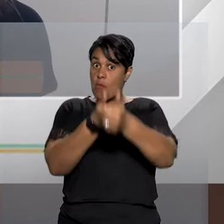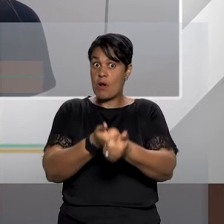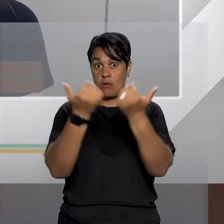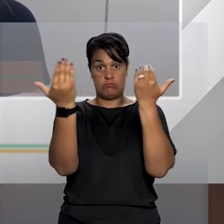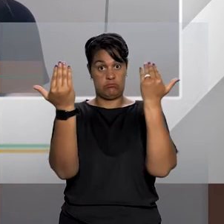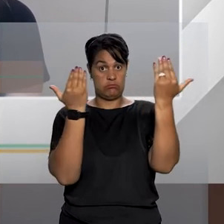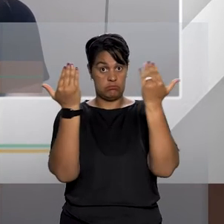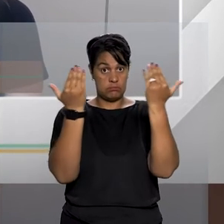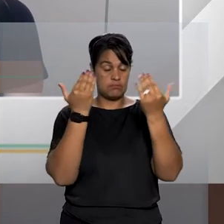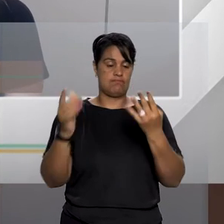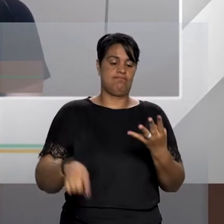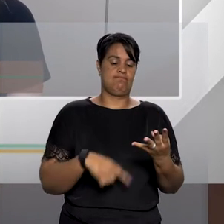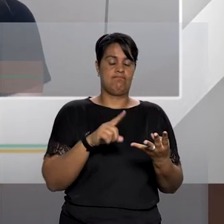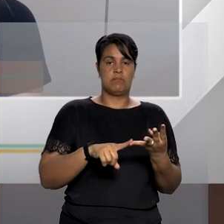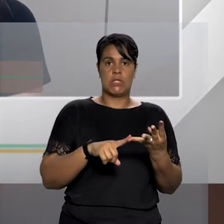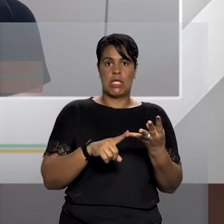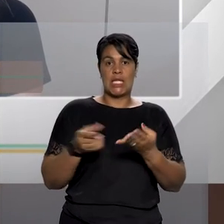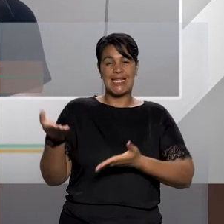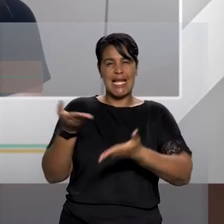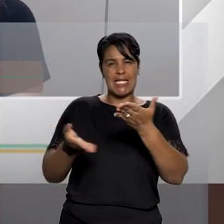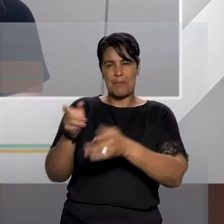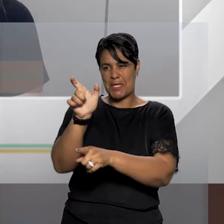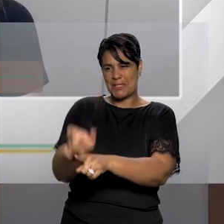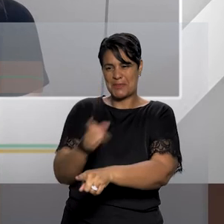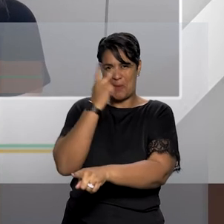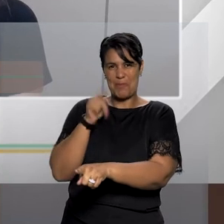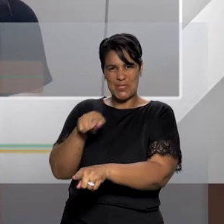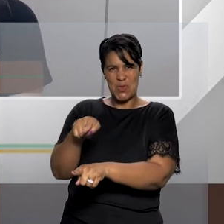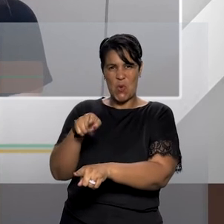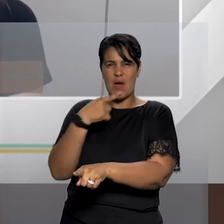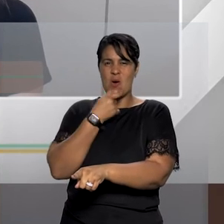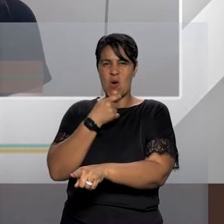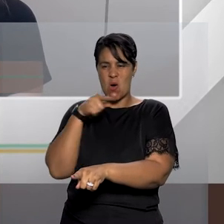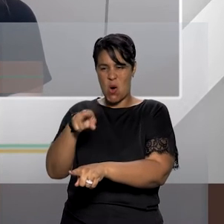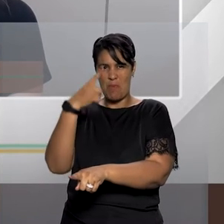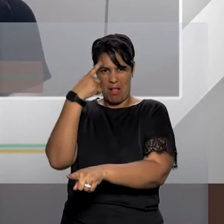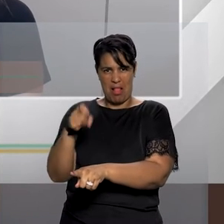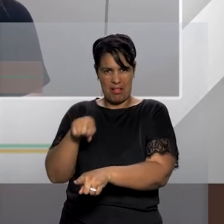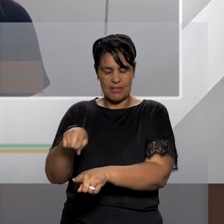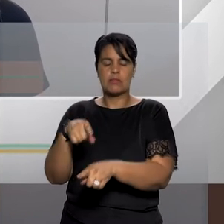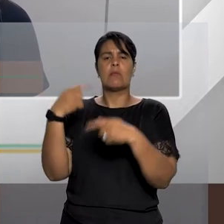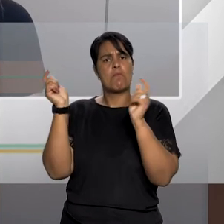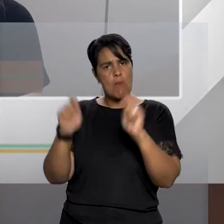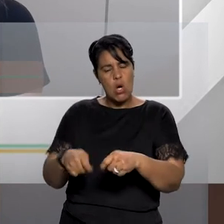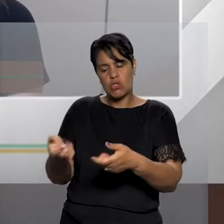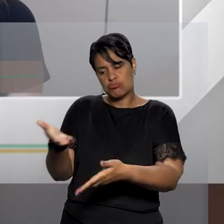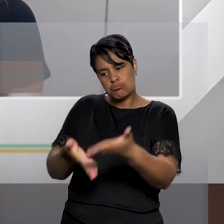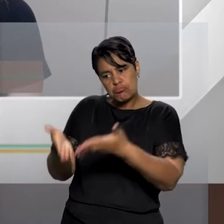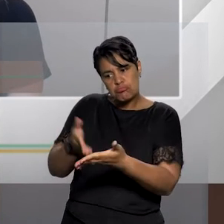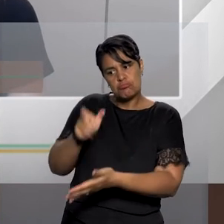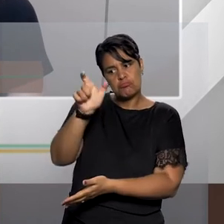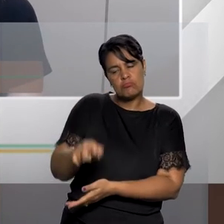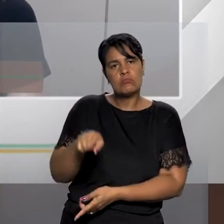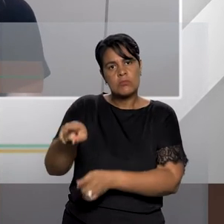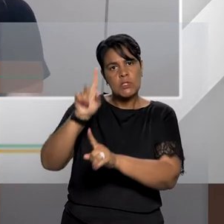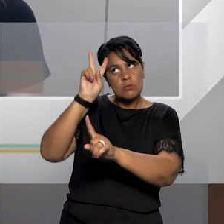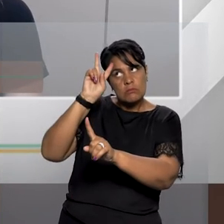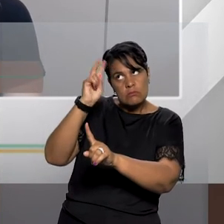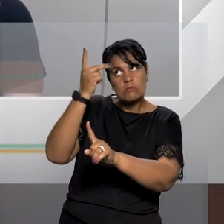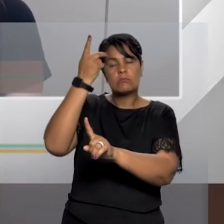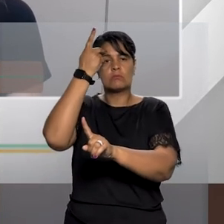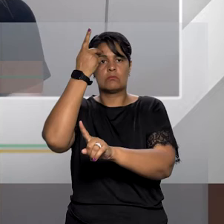tratamento dos agressores no sentido mesmo de mudança da sua concepção do